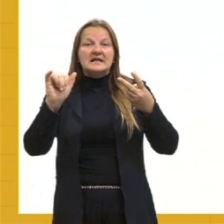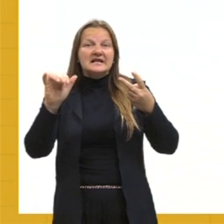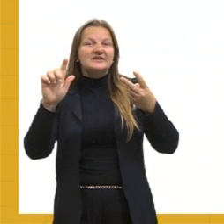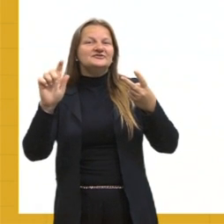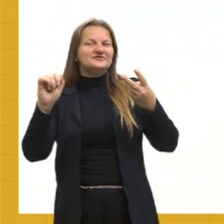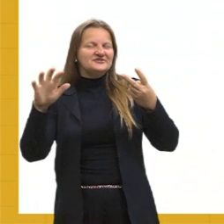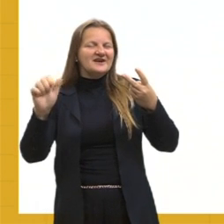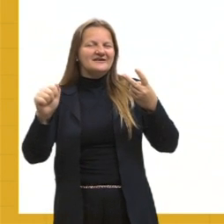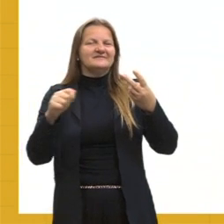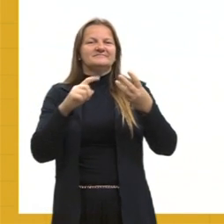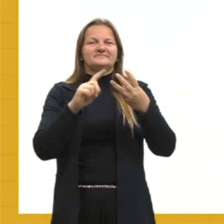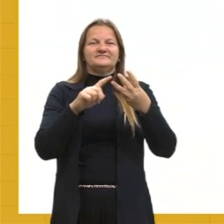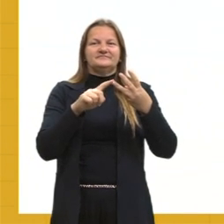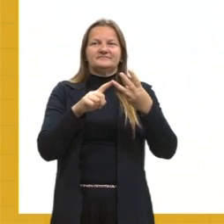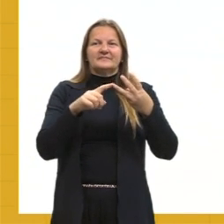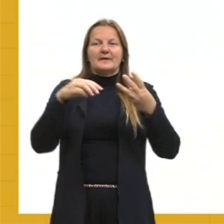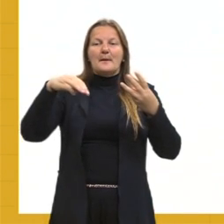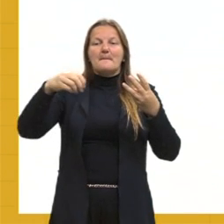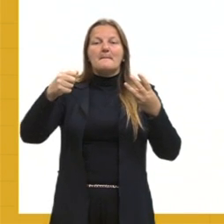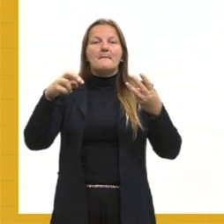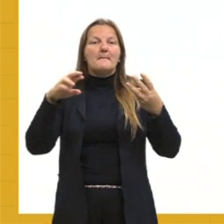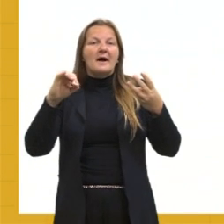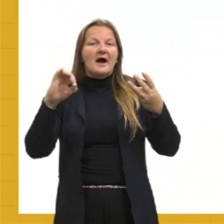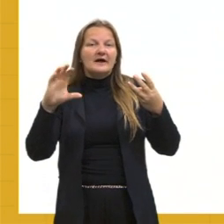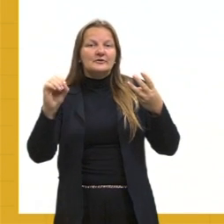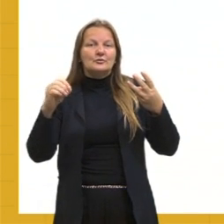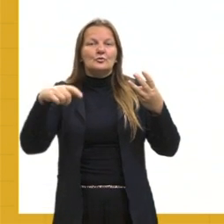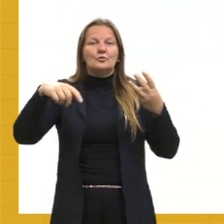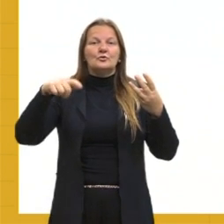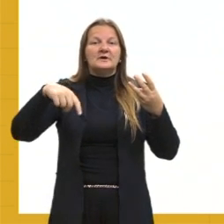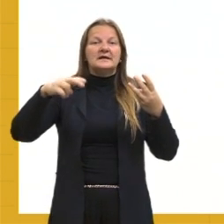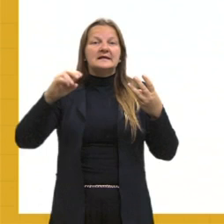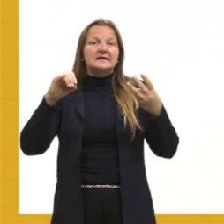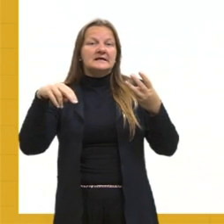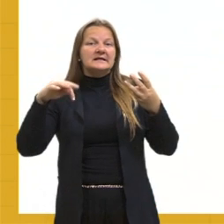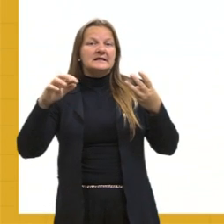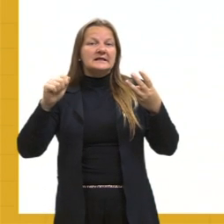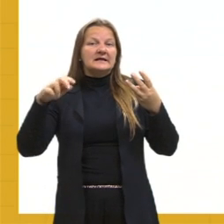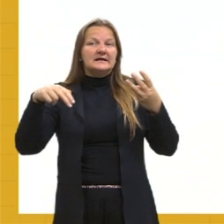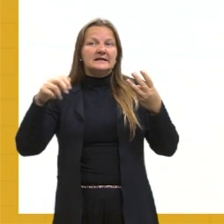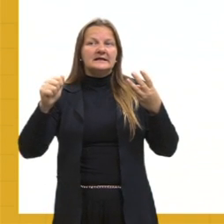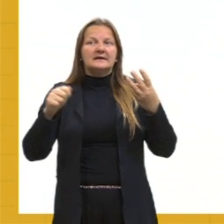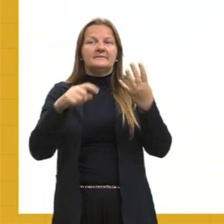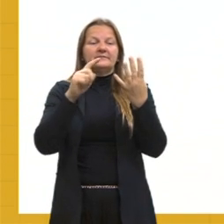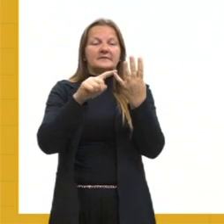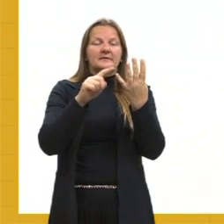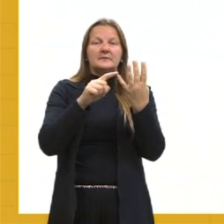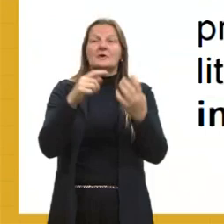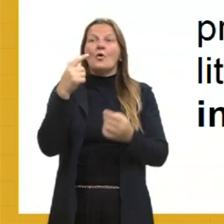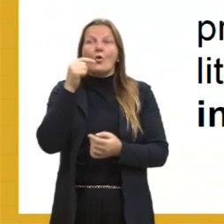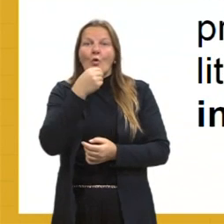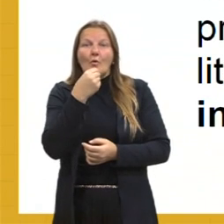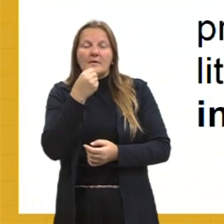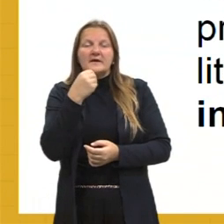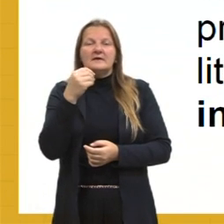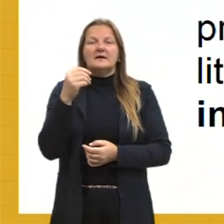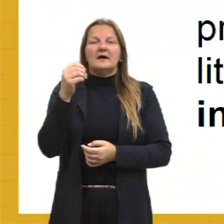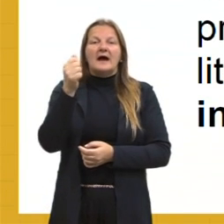Mário Quintana e o Ariano Suassuna. Então, aqui temos alguns autores dessa geração.